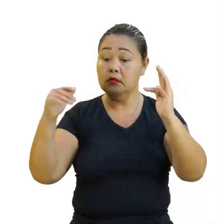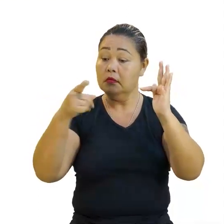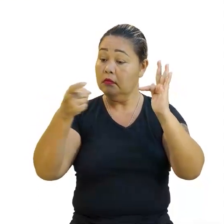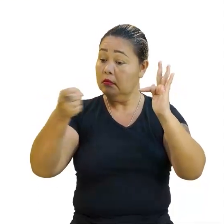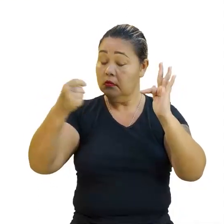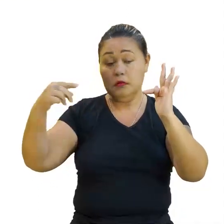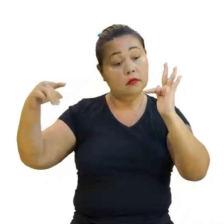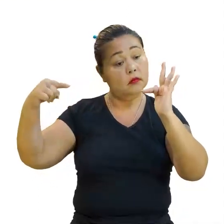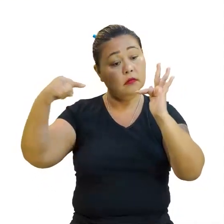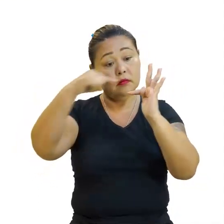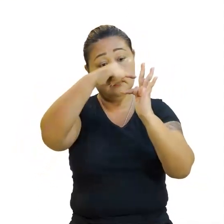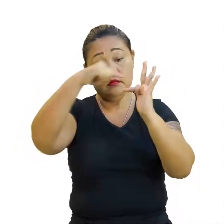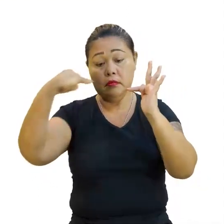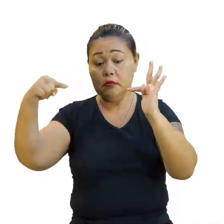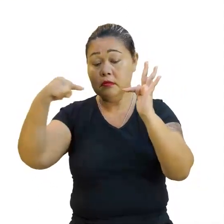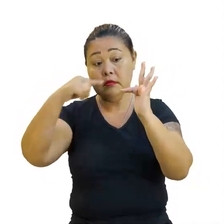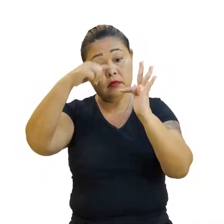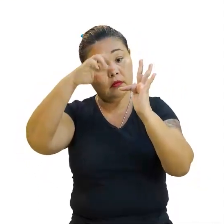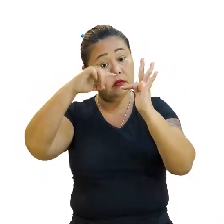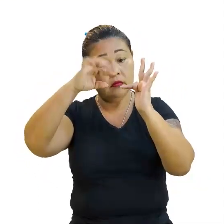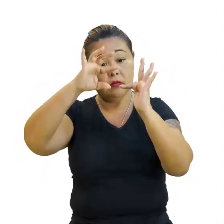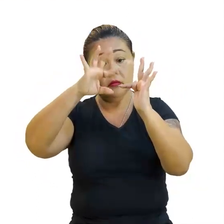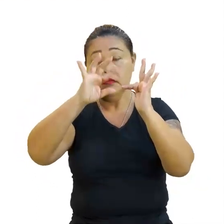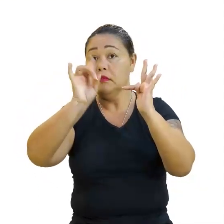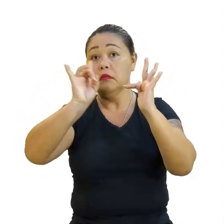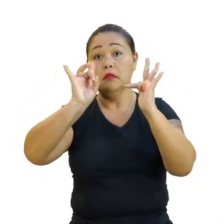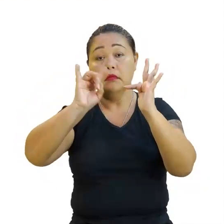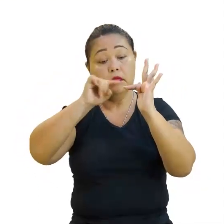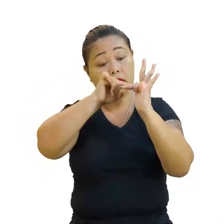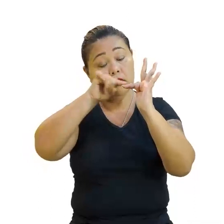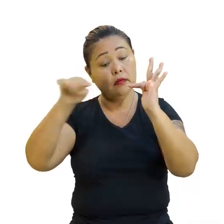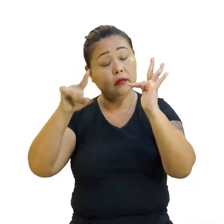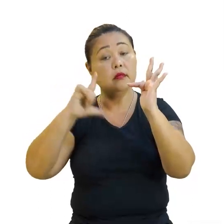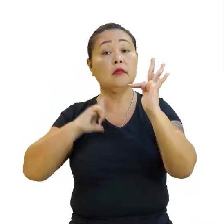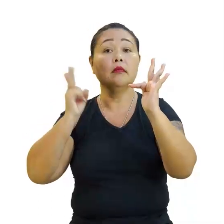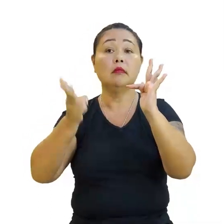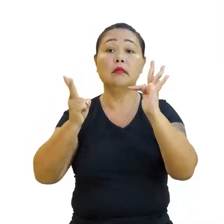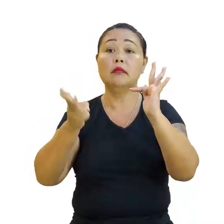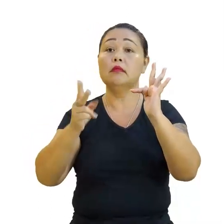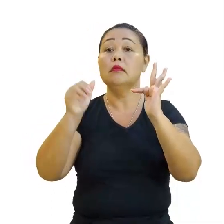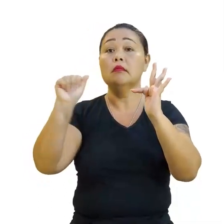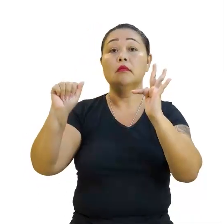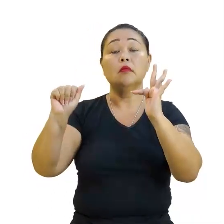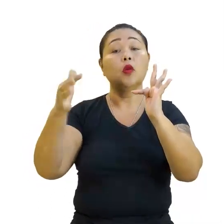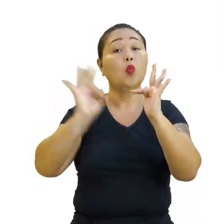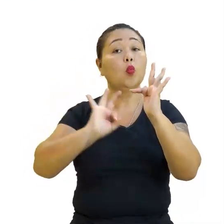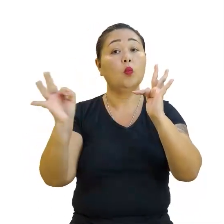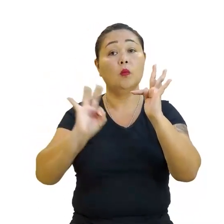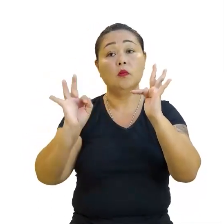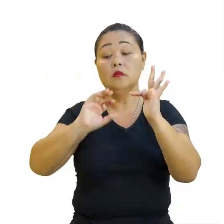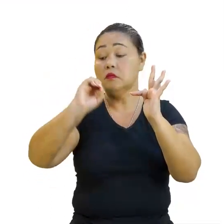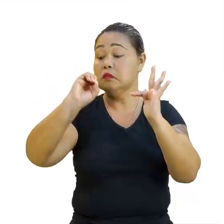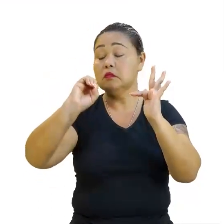X, né? Ela não toca o eixo X porque ela não tem o valor de A. Não tem zero da função. Não tem o zero da função. Beleza? Uma coisa